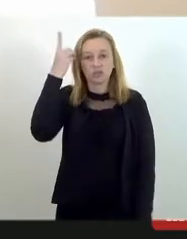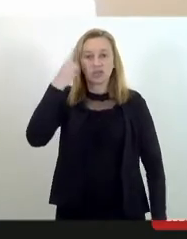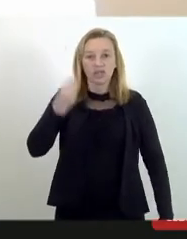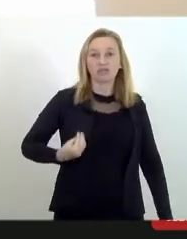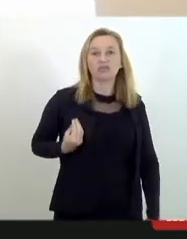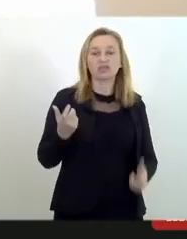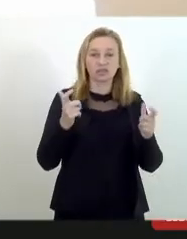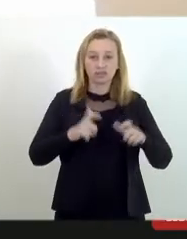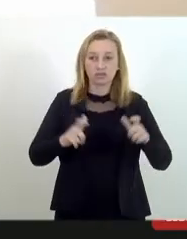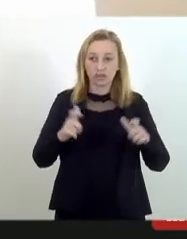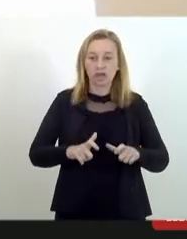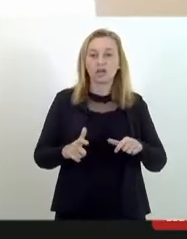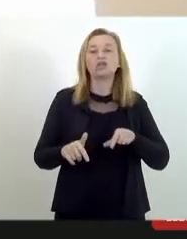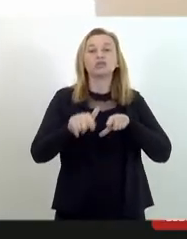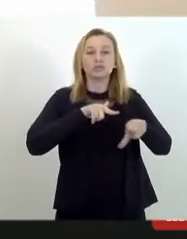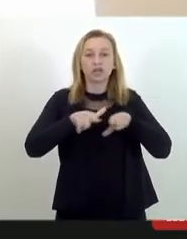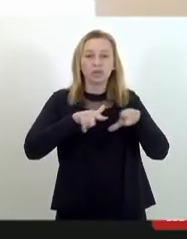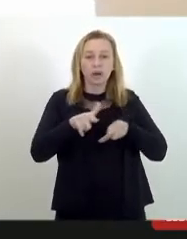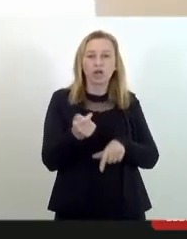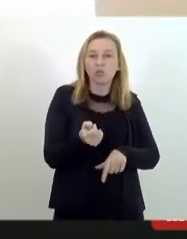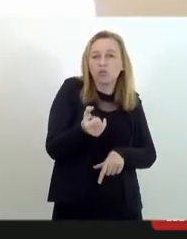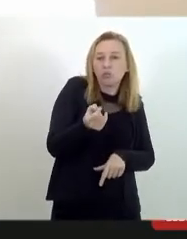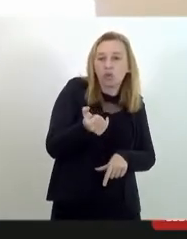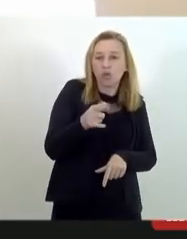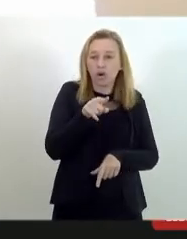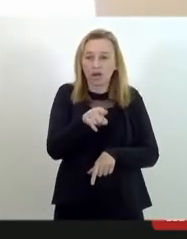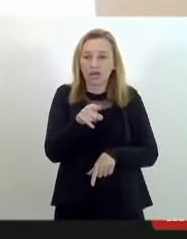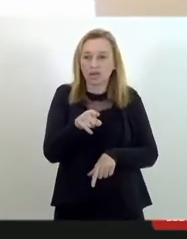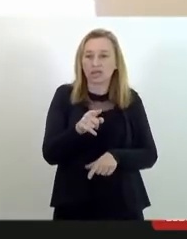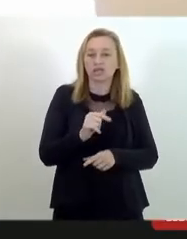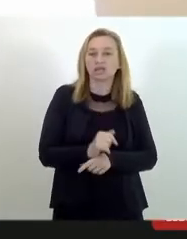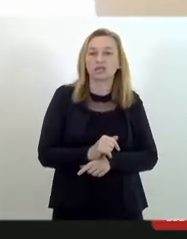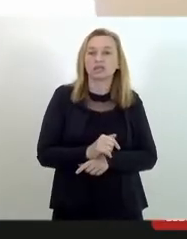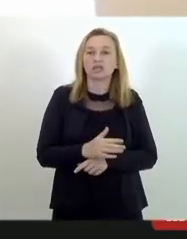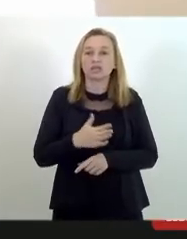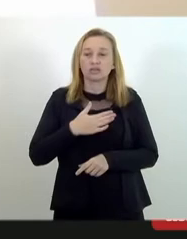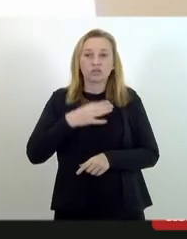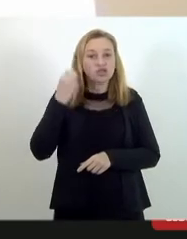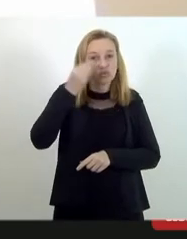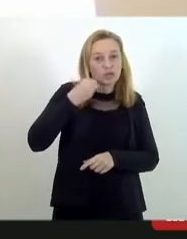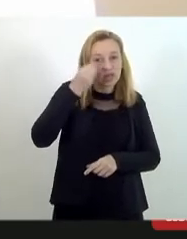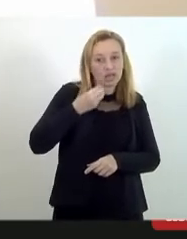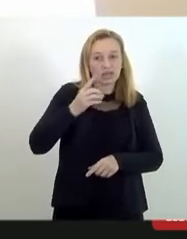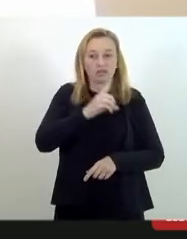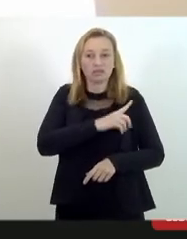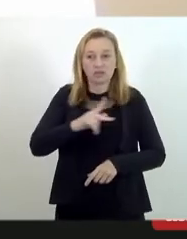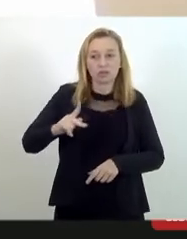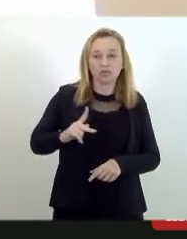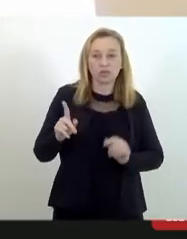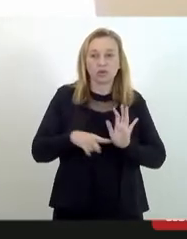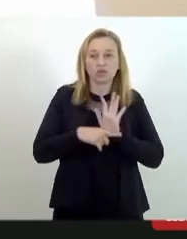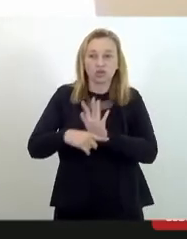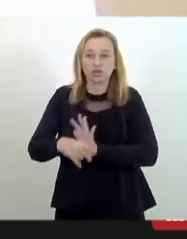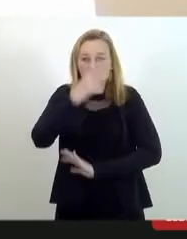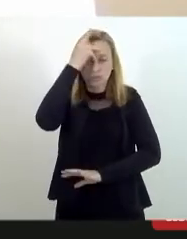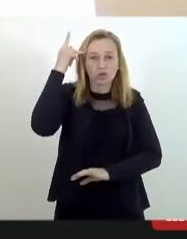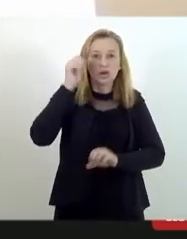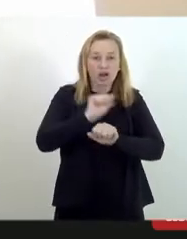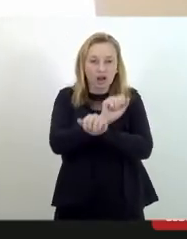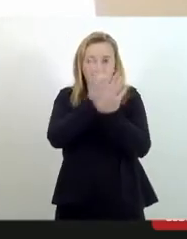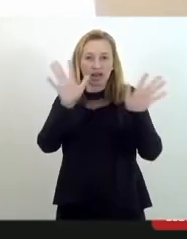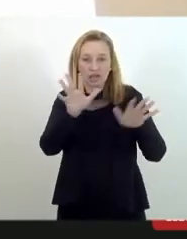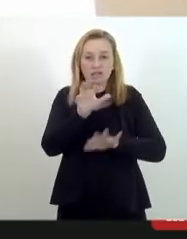no trabalho, trazendo um pouco do meu lugar de fala dentro da Defensoria Pública no atendimento às vítimas, nós temos com clareza